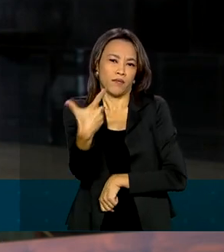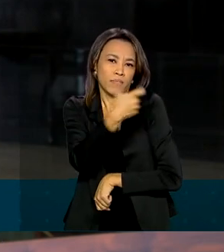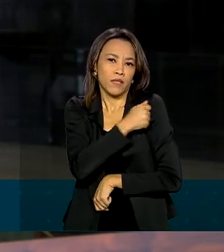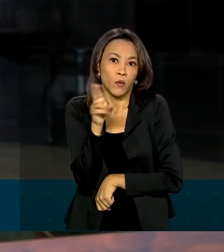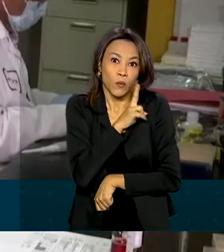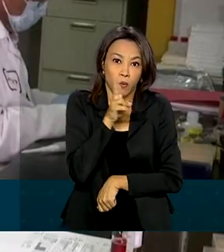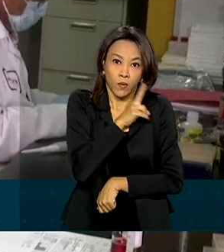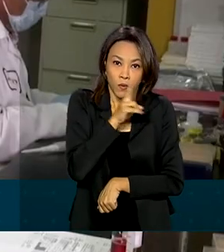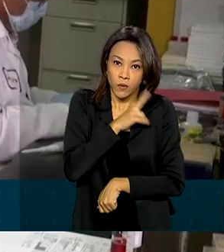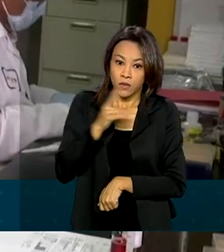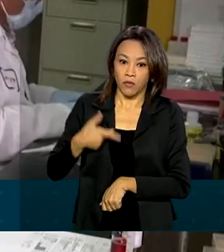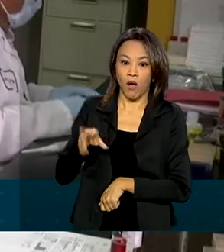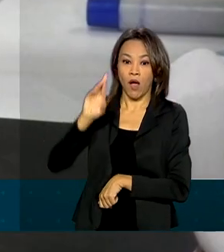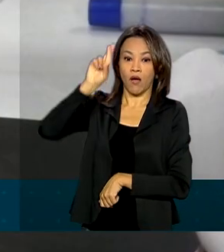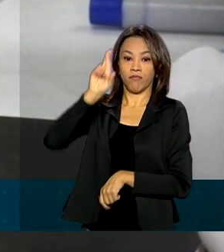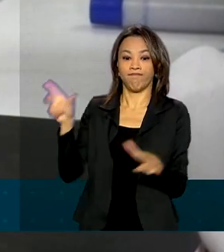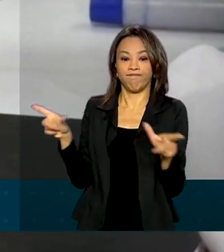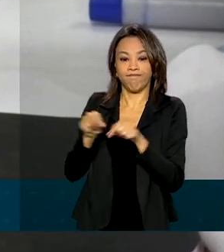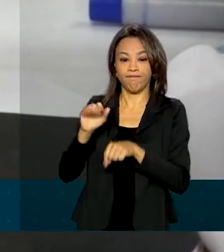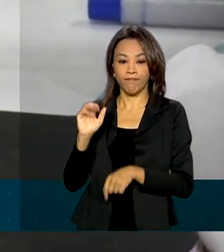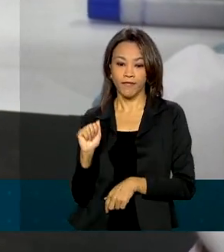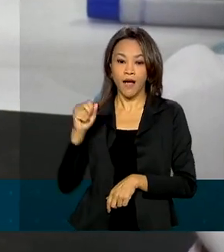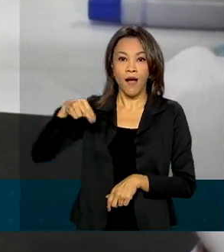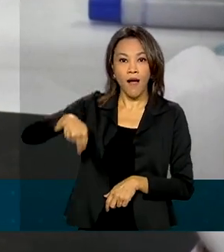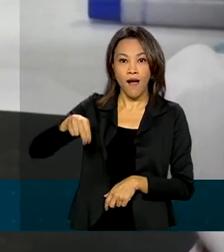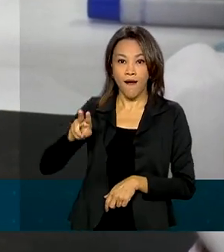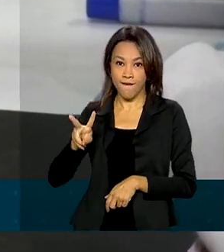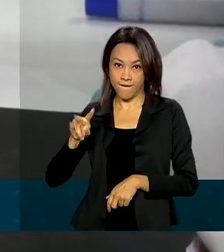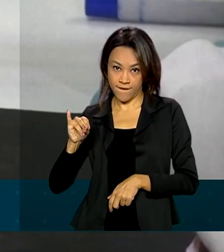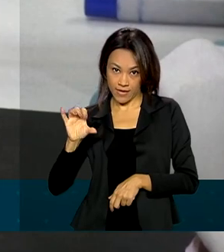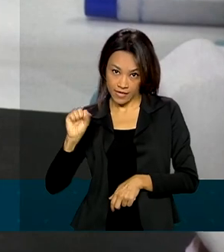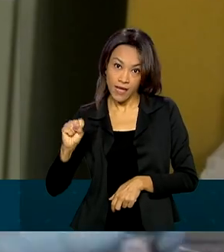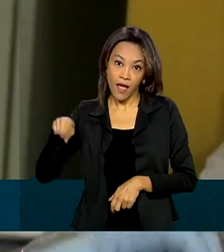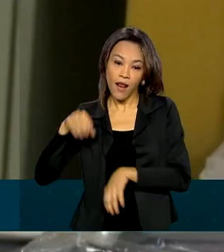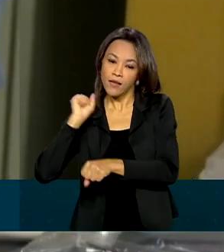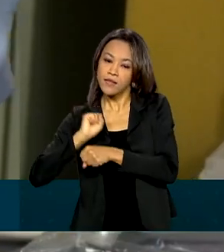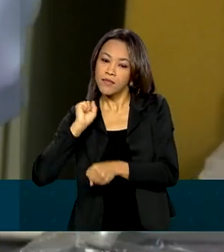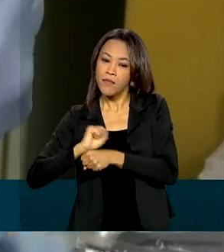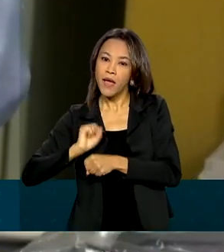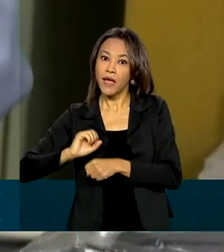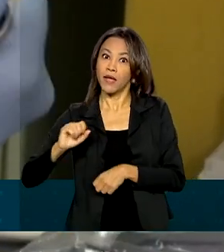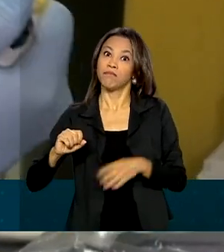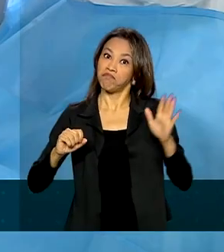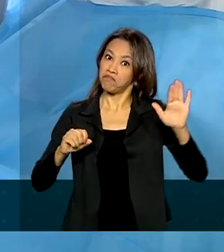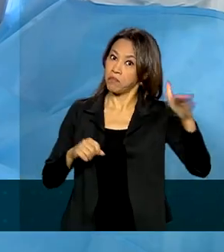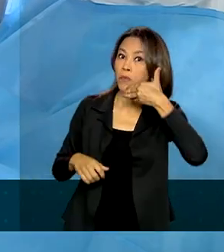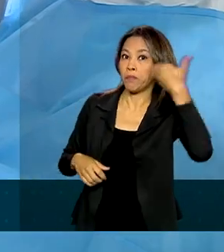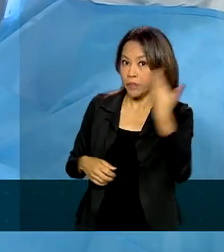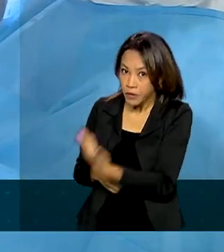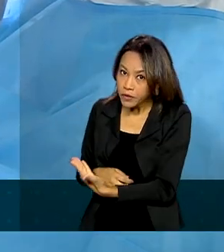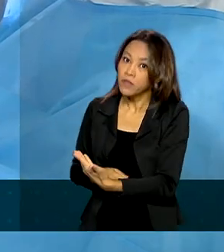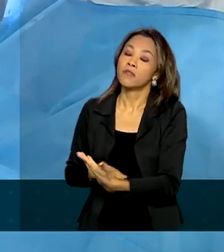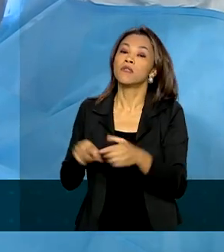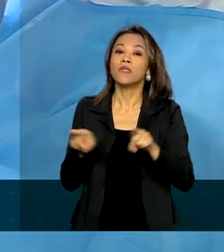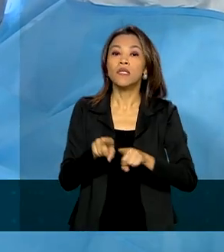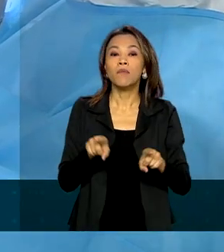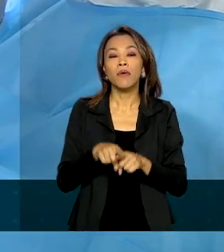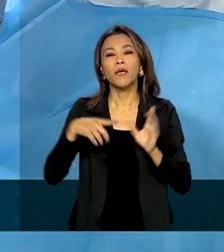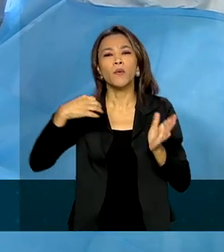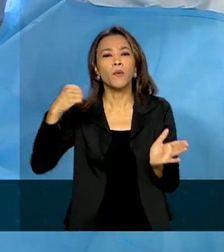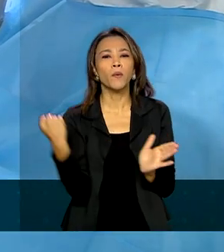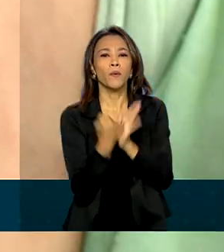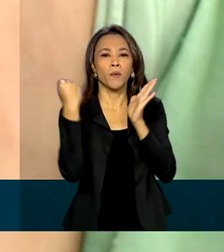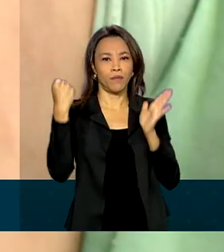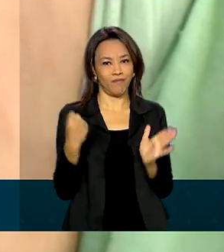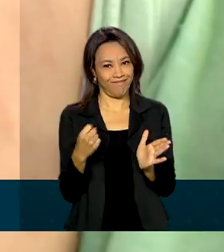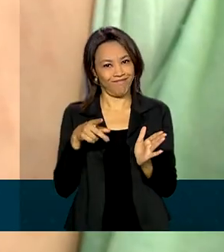Anvisa. A agência ainda aguarda o pedido oficial desse uso emergencial e também do registro definitivo da